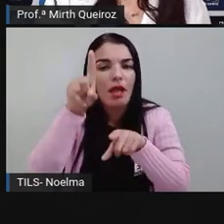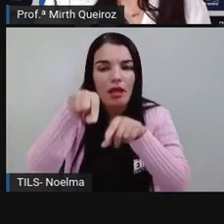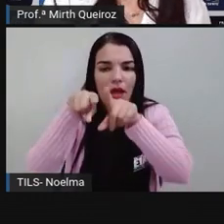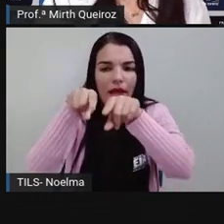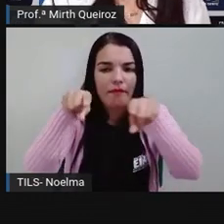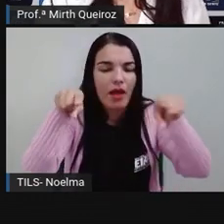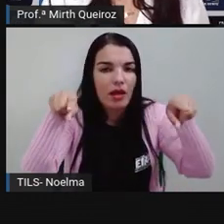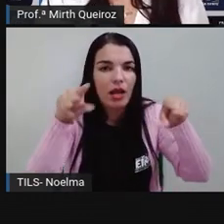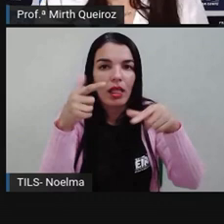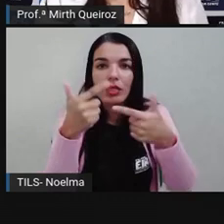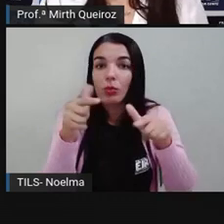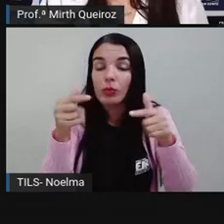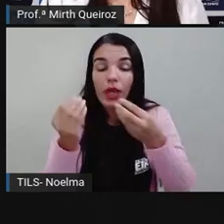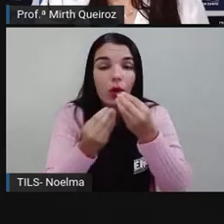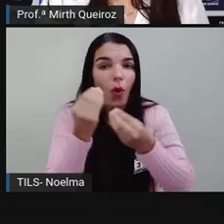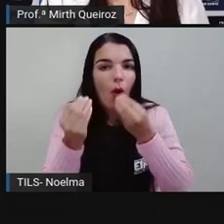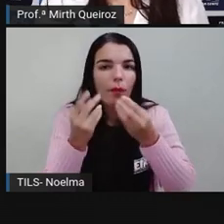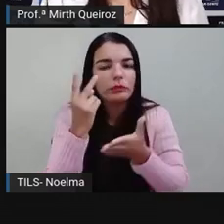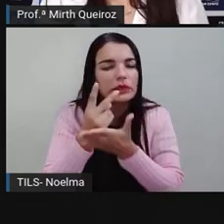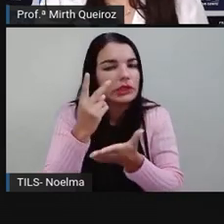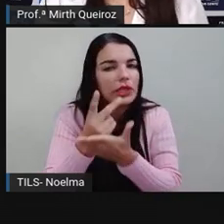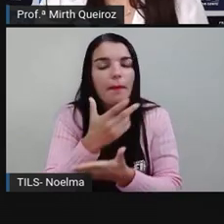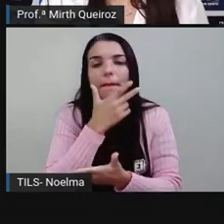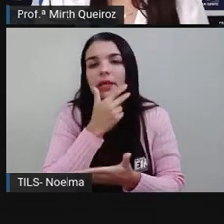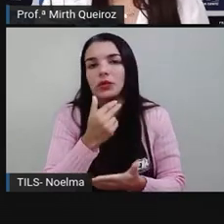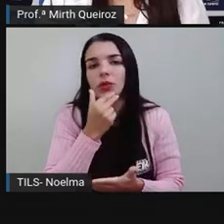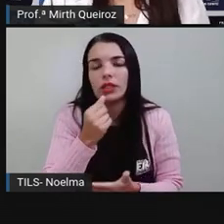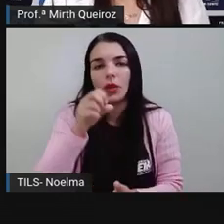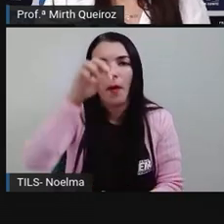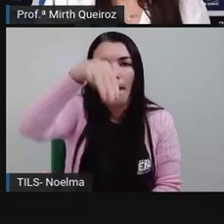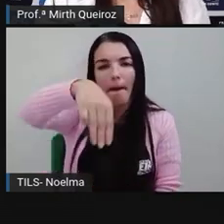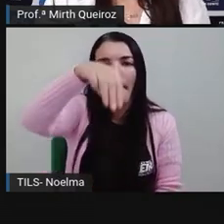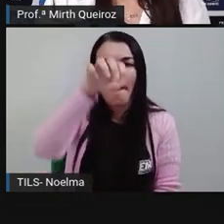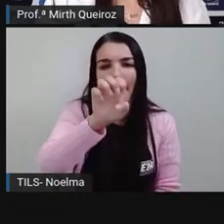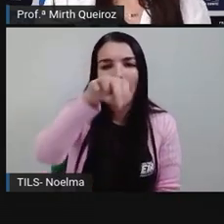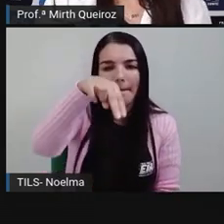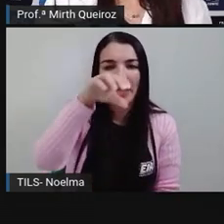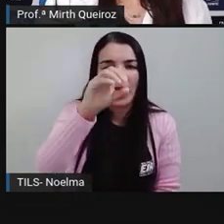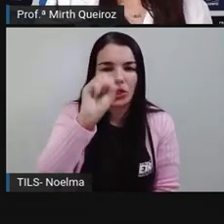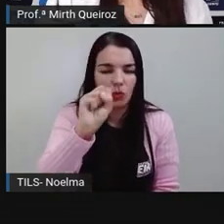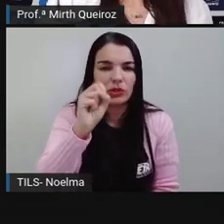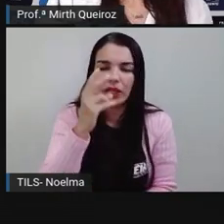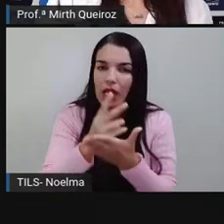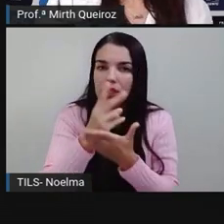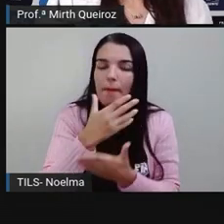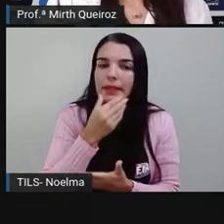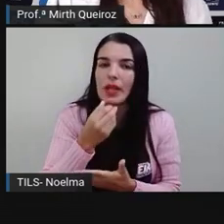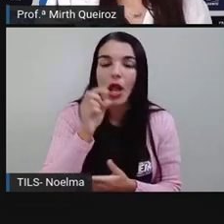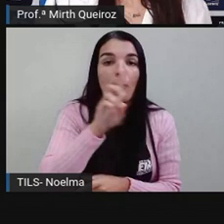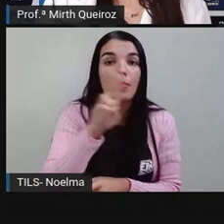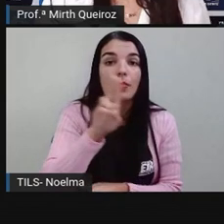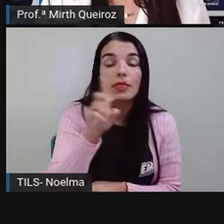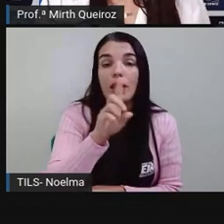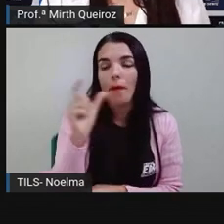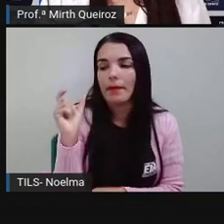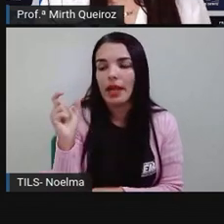que a gente usa a palavra menos, sempre no masculino, não existe a palavra menas, certo?